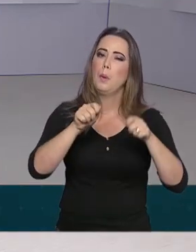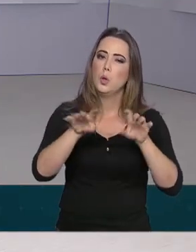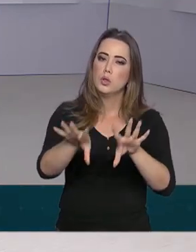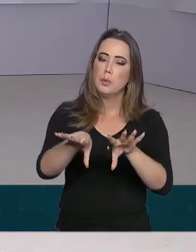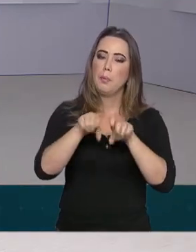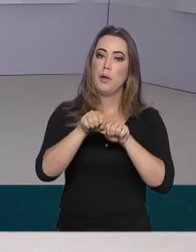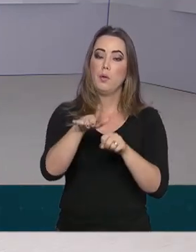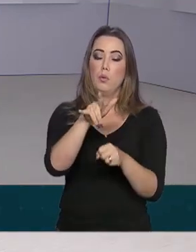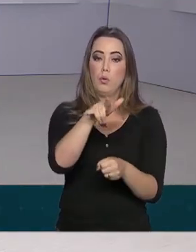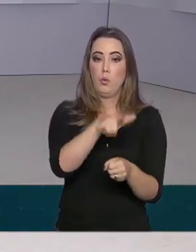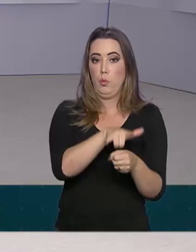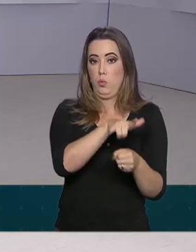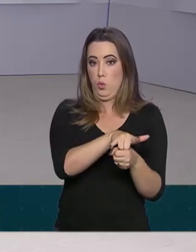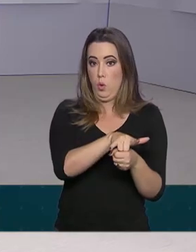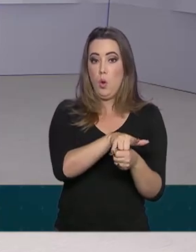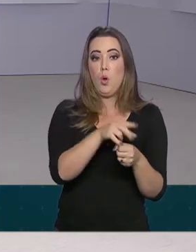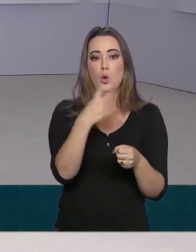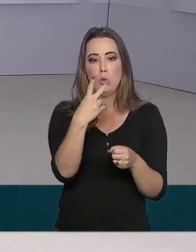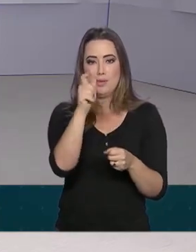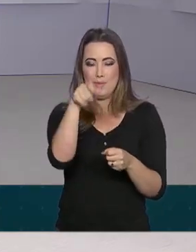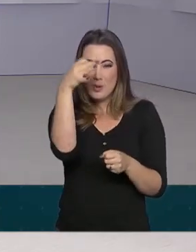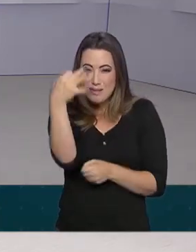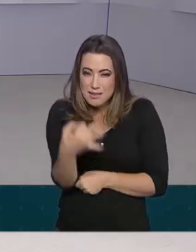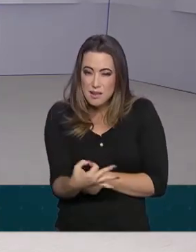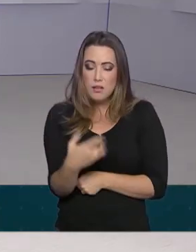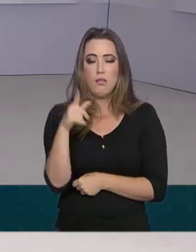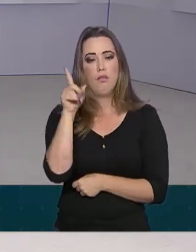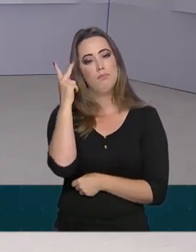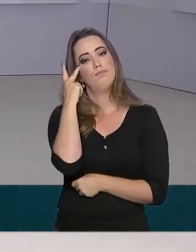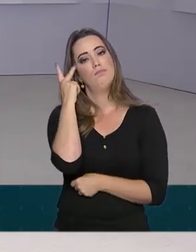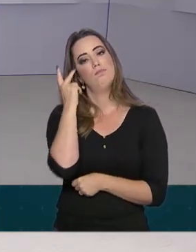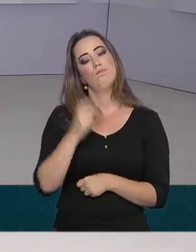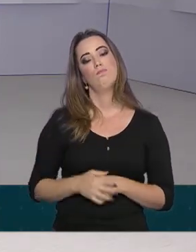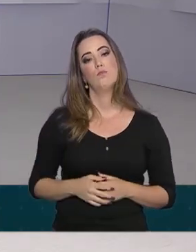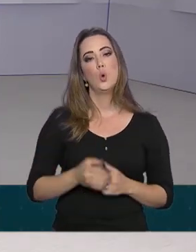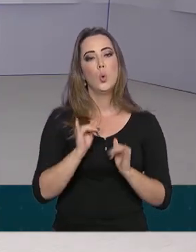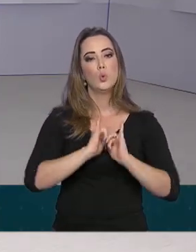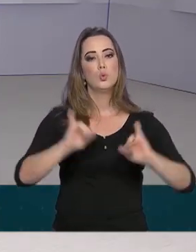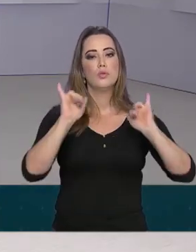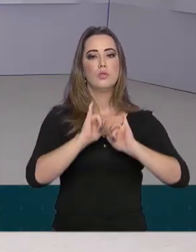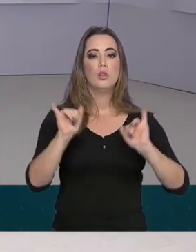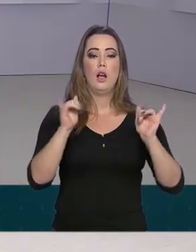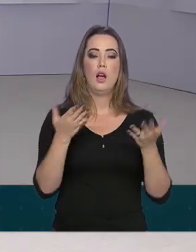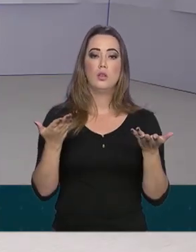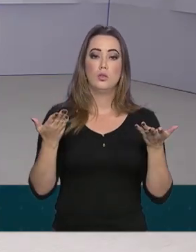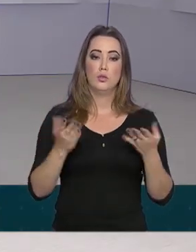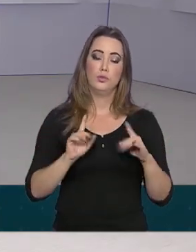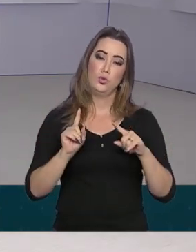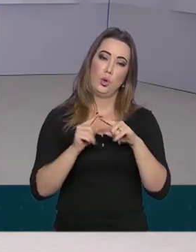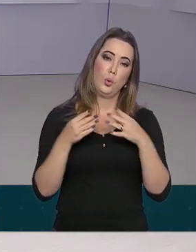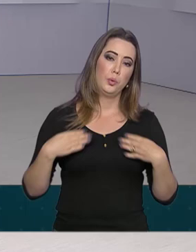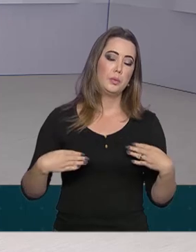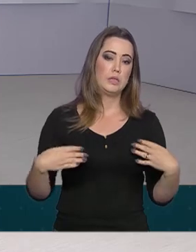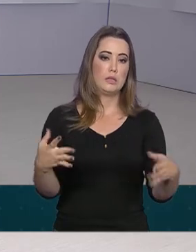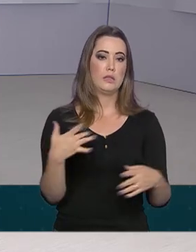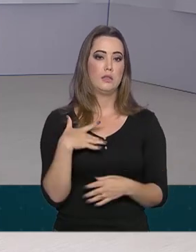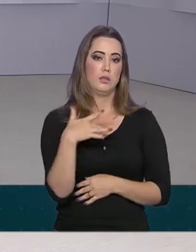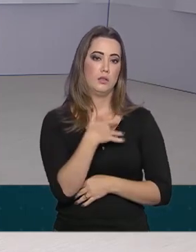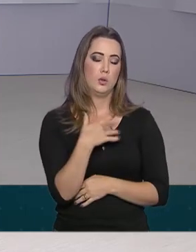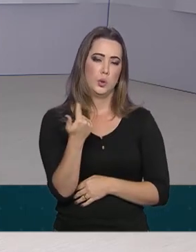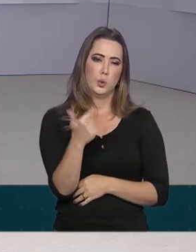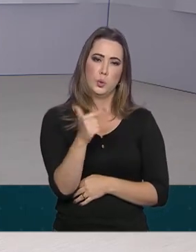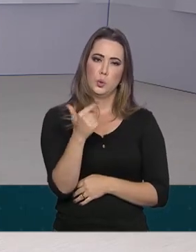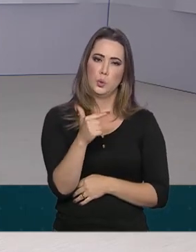coronavírus, com dois casos confirmados em São Paulo. Os dados foram divulgados há pouco e, segundo o Ministério da Saúde,